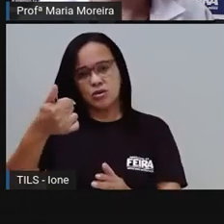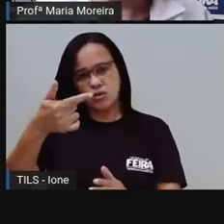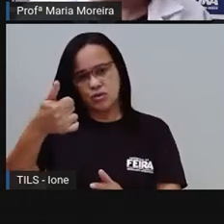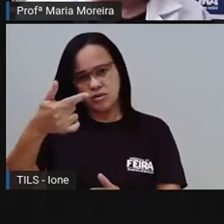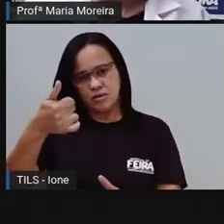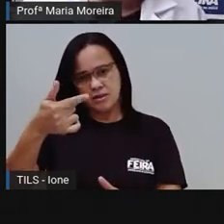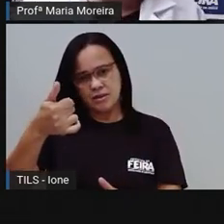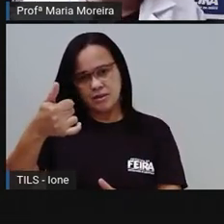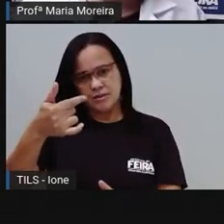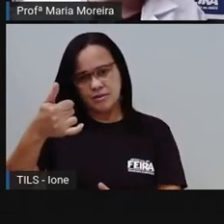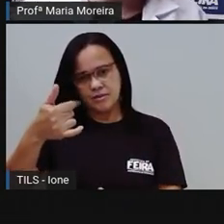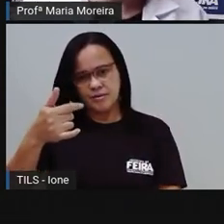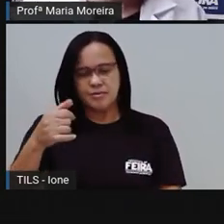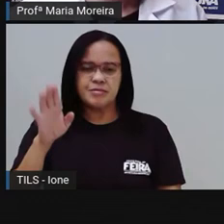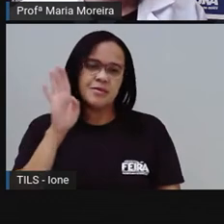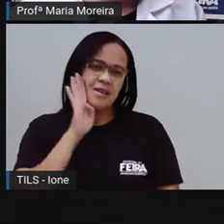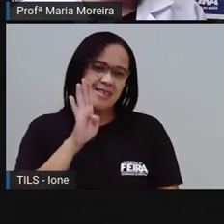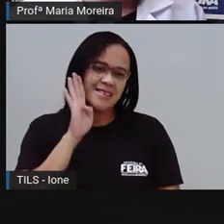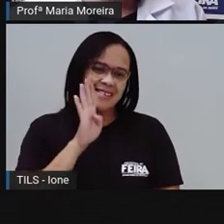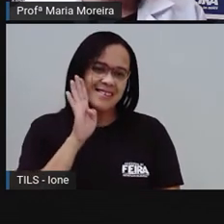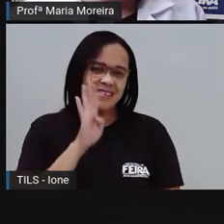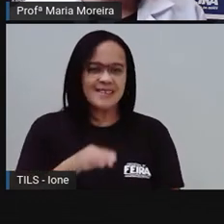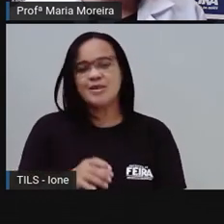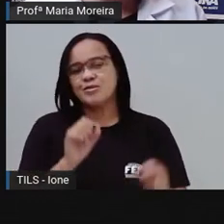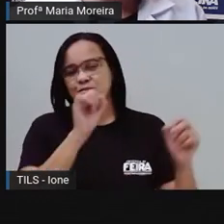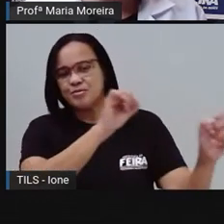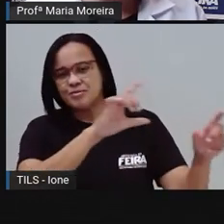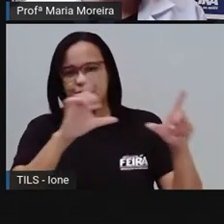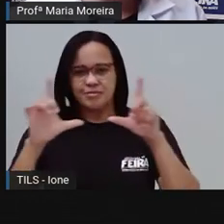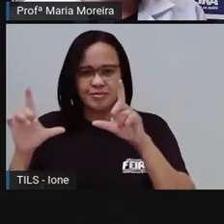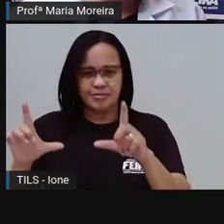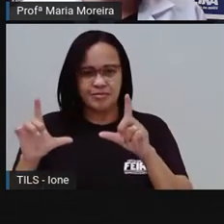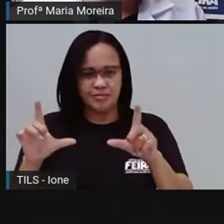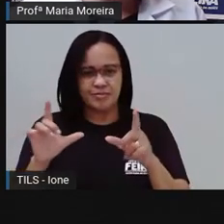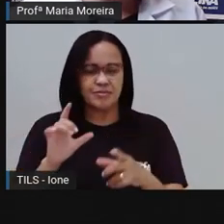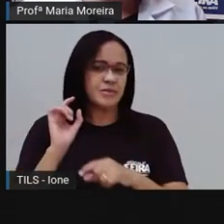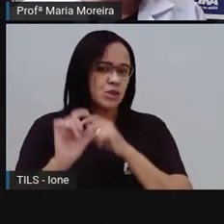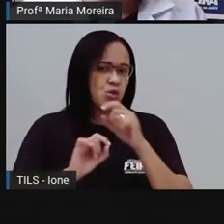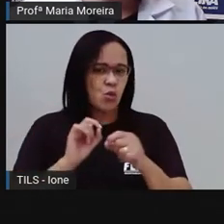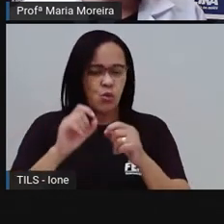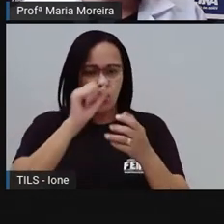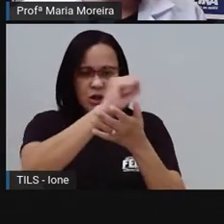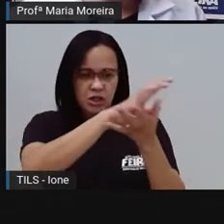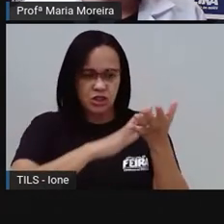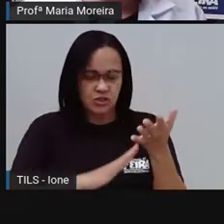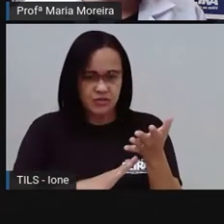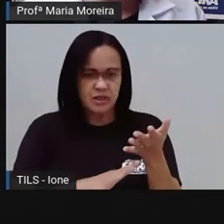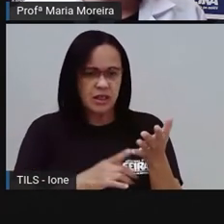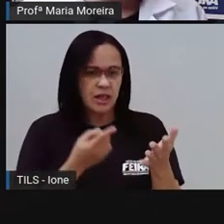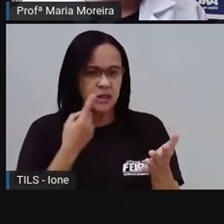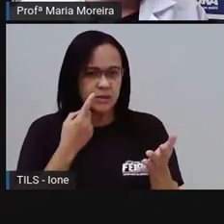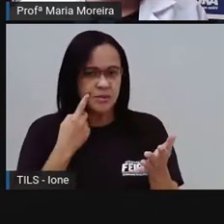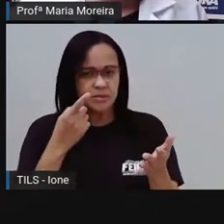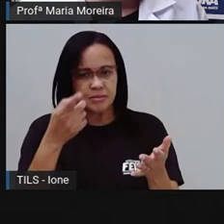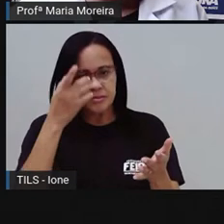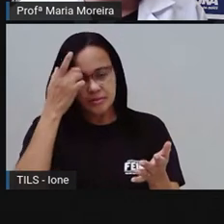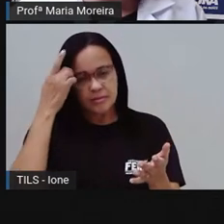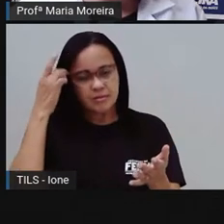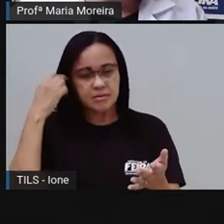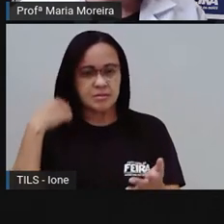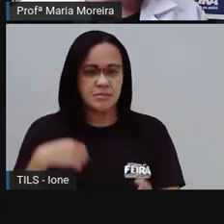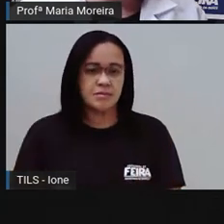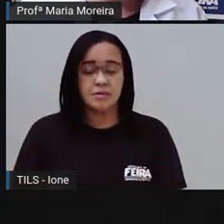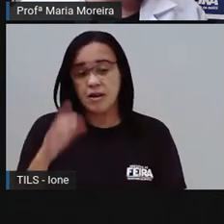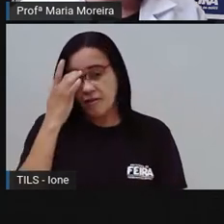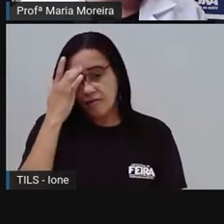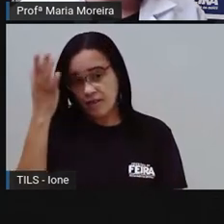Doze. Bem legal, né? Vamos para a nossa penúltima atividade, né? Foi